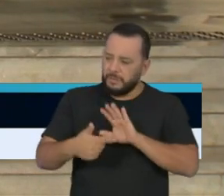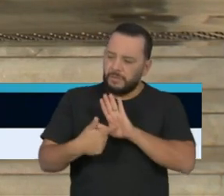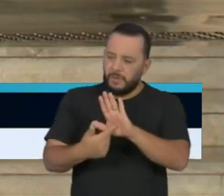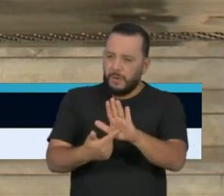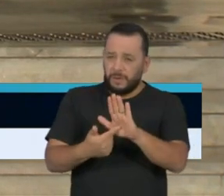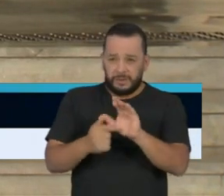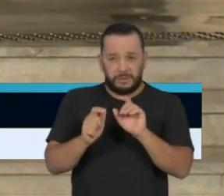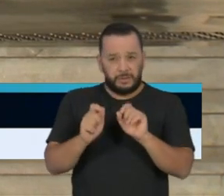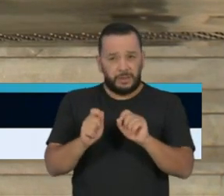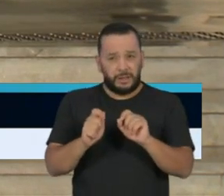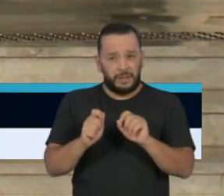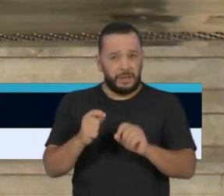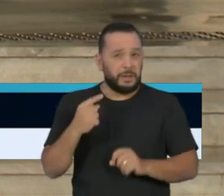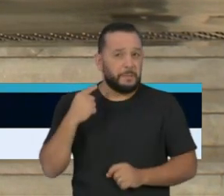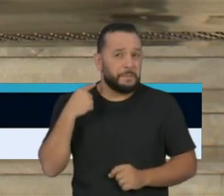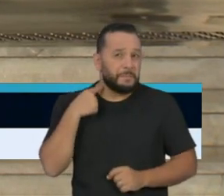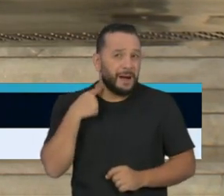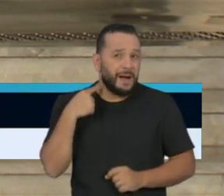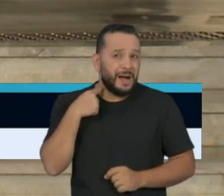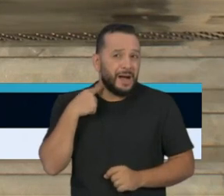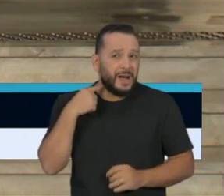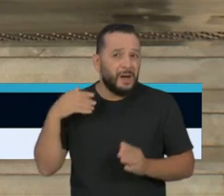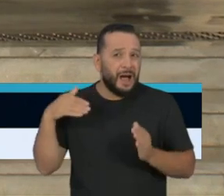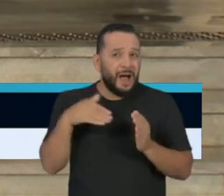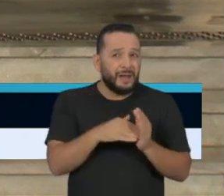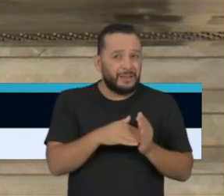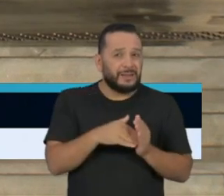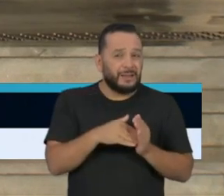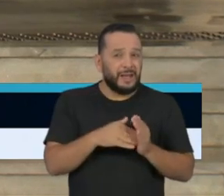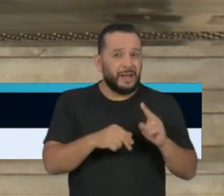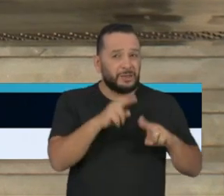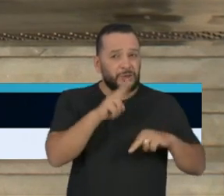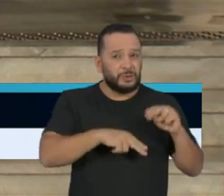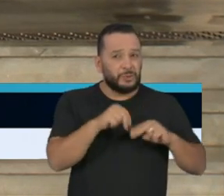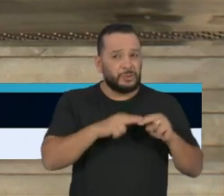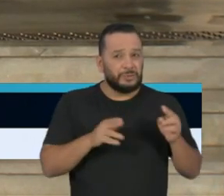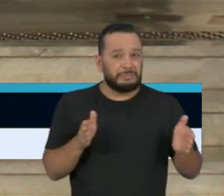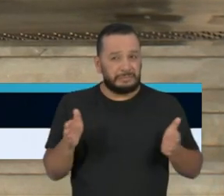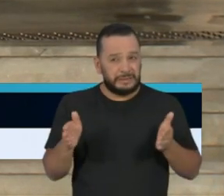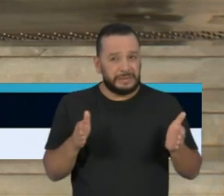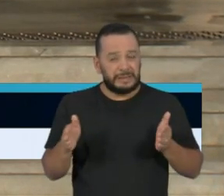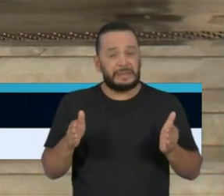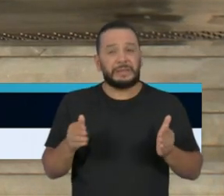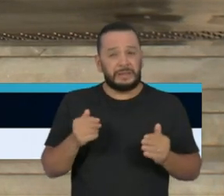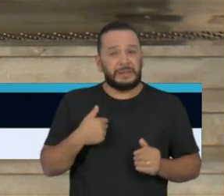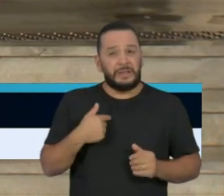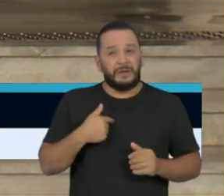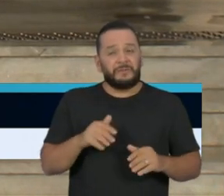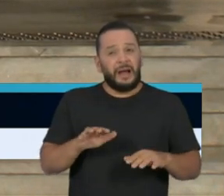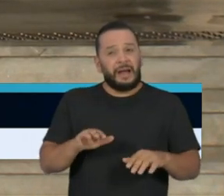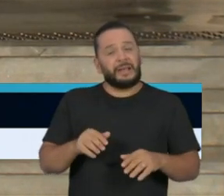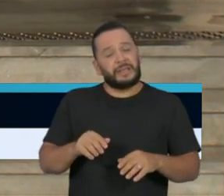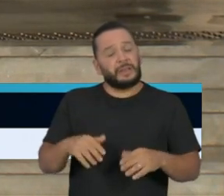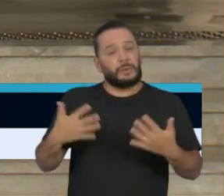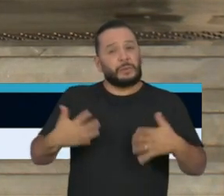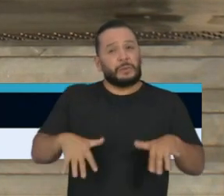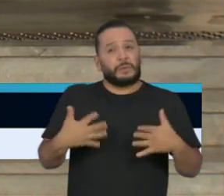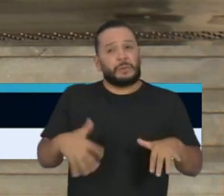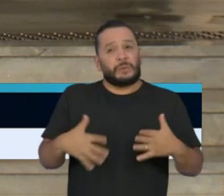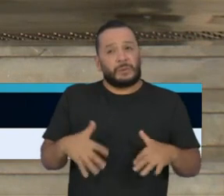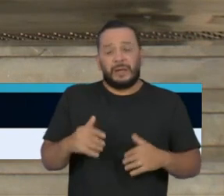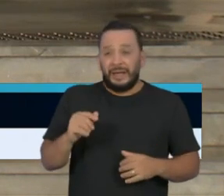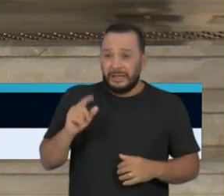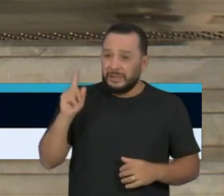na metade de maio para frente. O que resta é saber se nós vamos enfrentar uma montanha ou um iceberg.